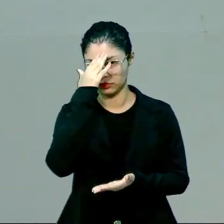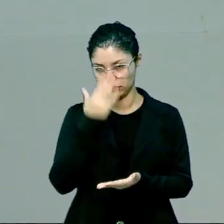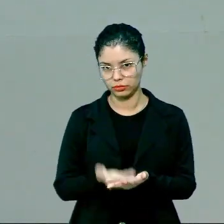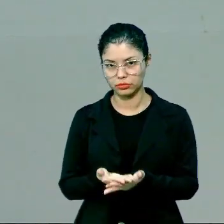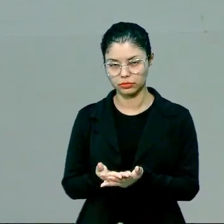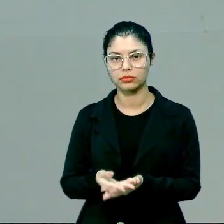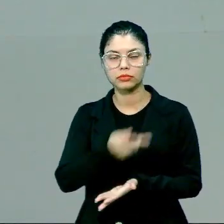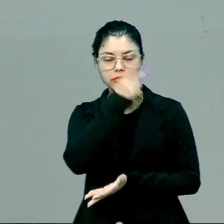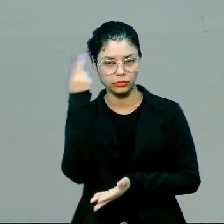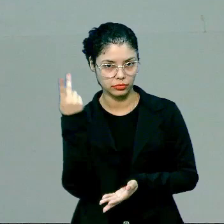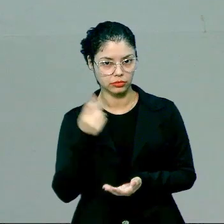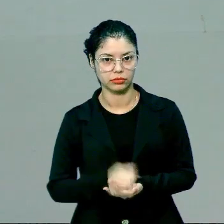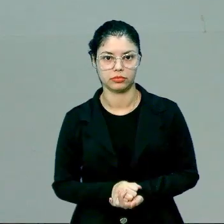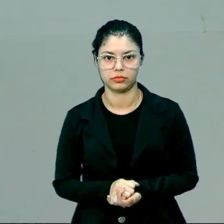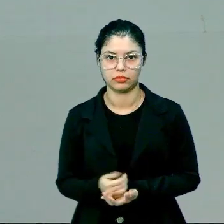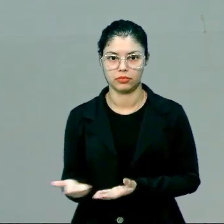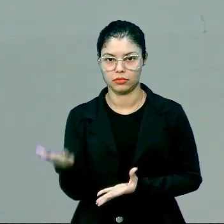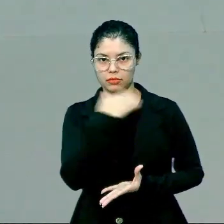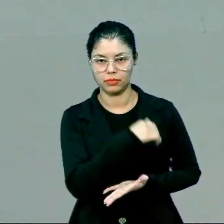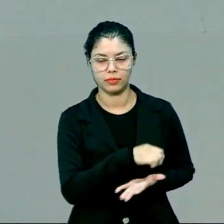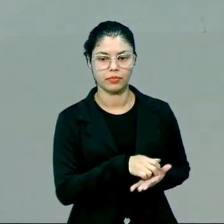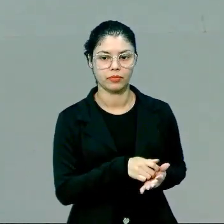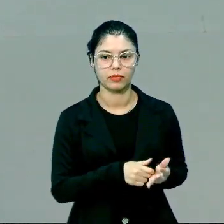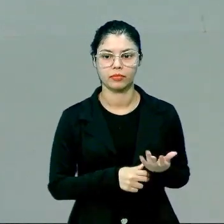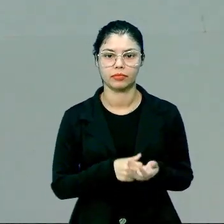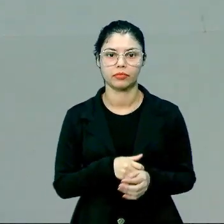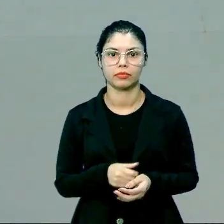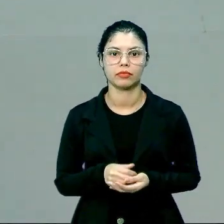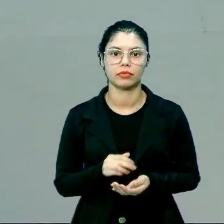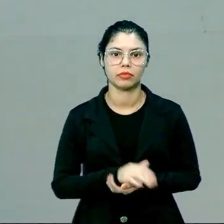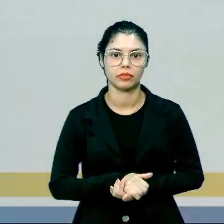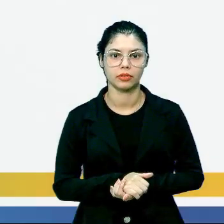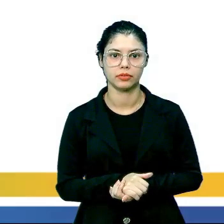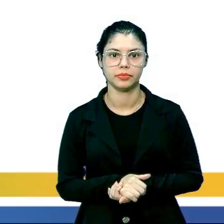pessoal. Então, vamos à nossa aula.